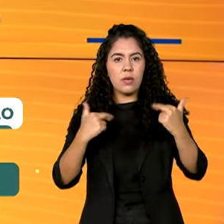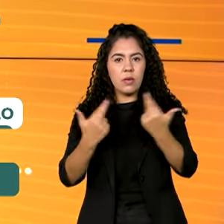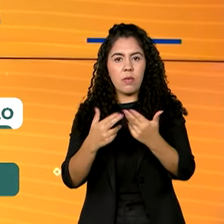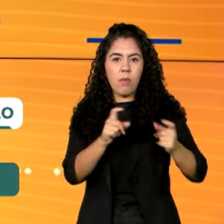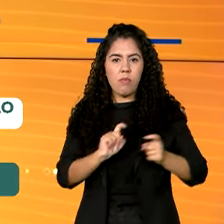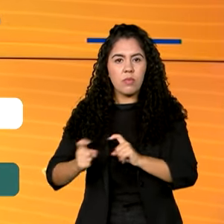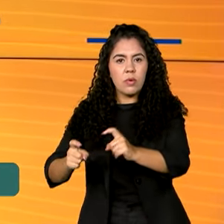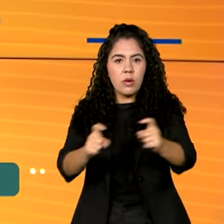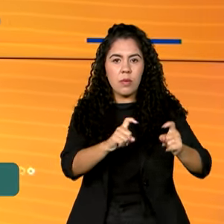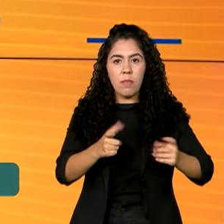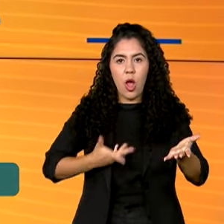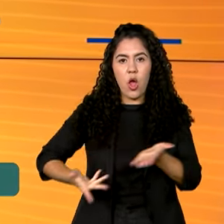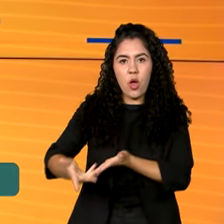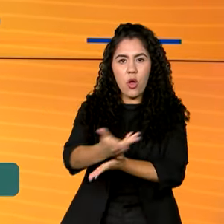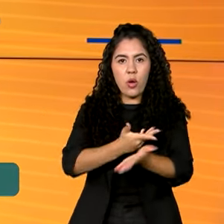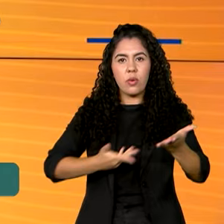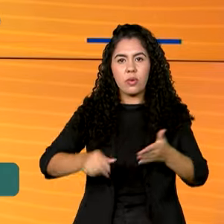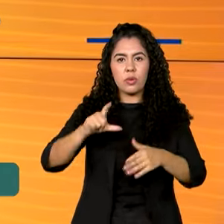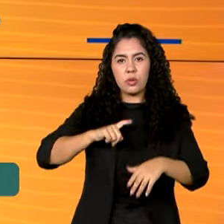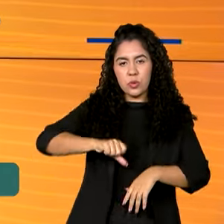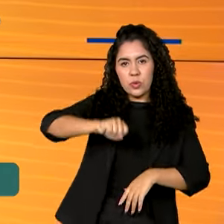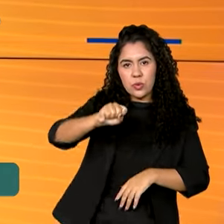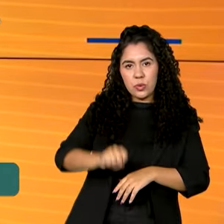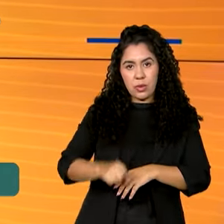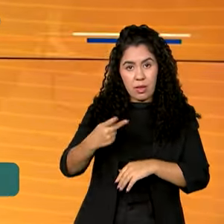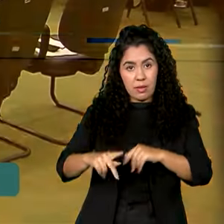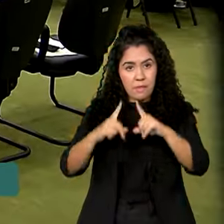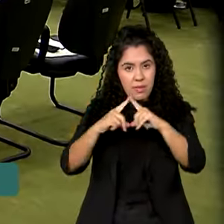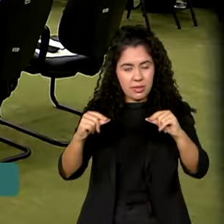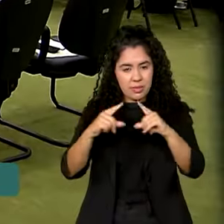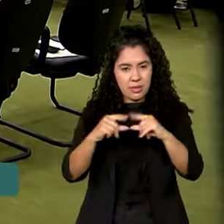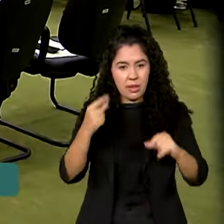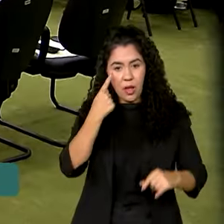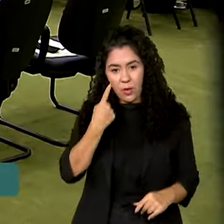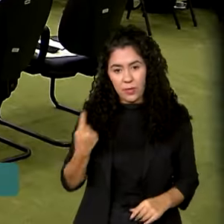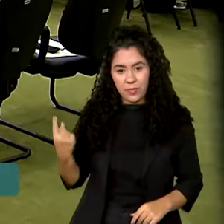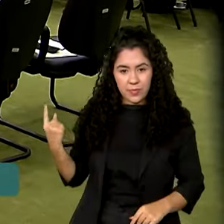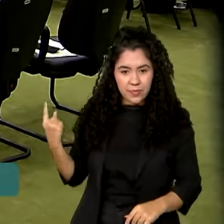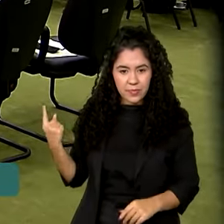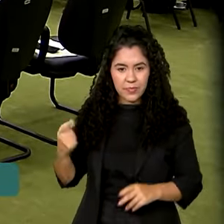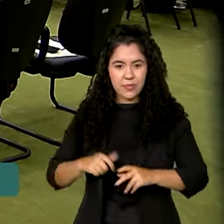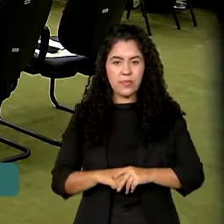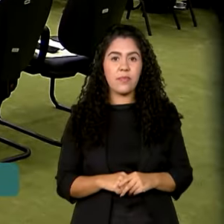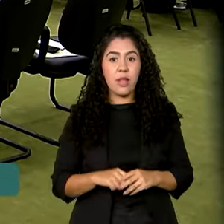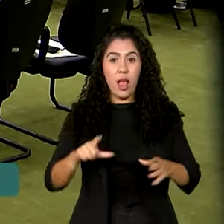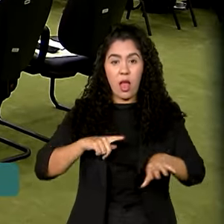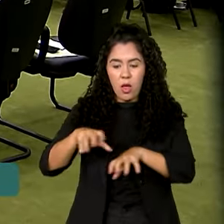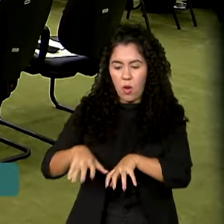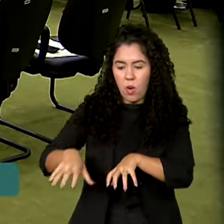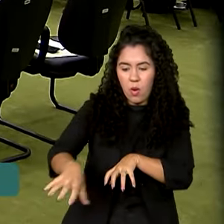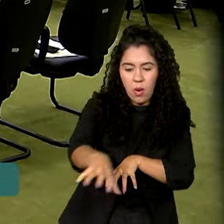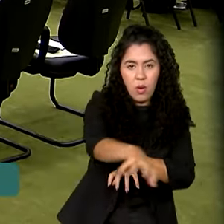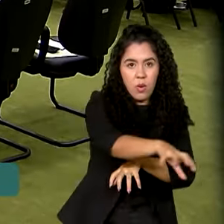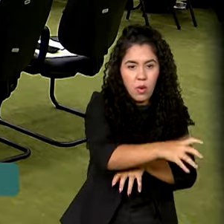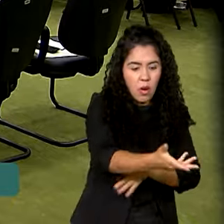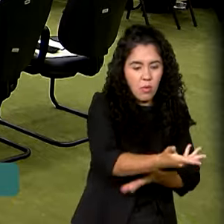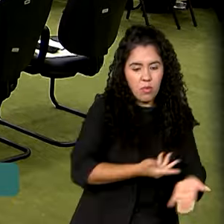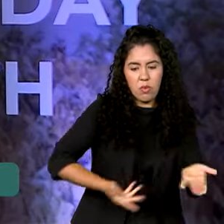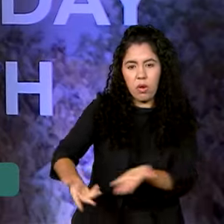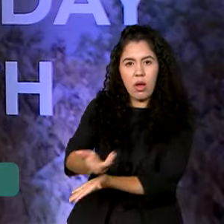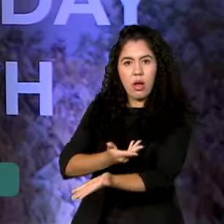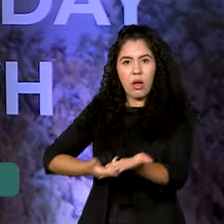Unidas para a Cooperação Sul-Sul, em Brasília. A Cooperação Sul-Sul envolve